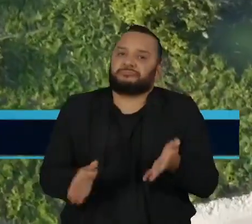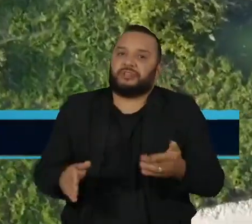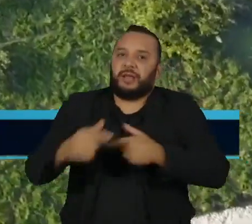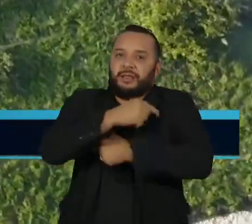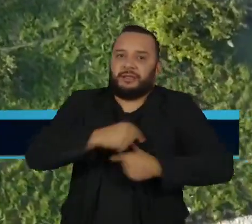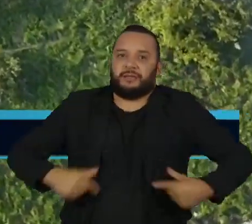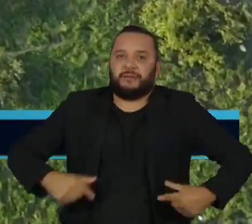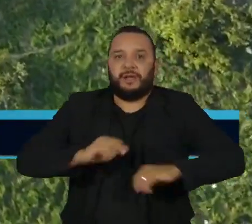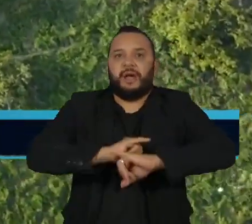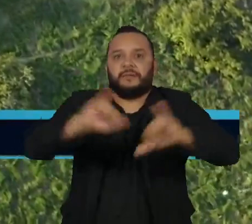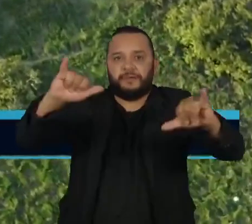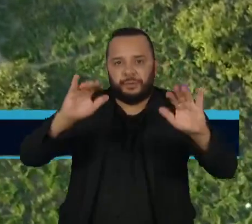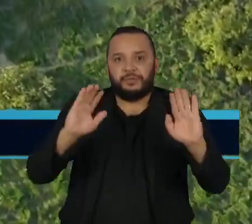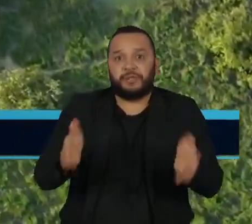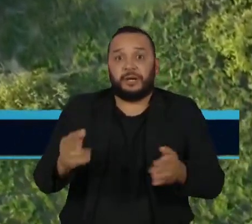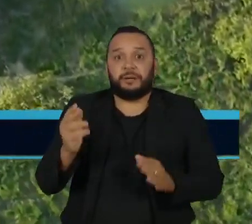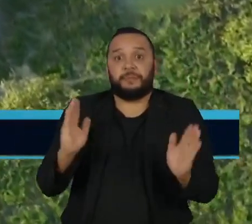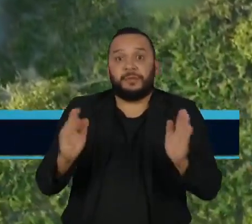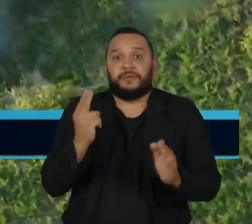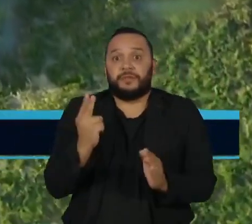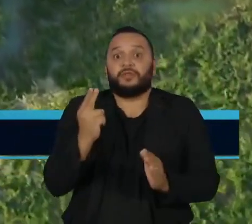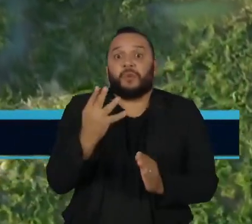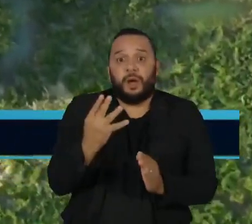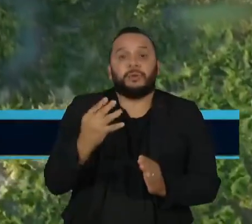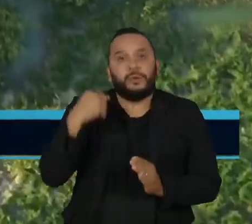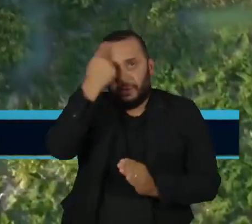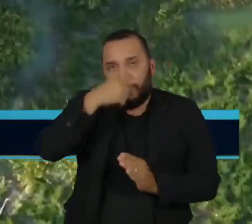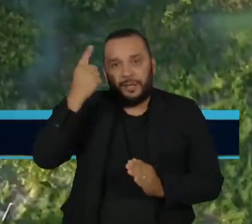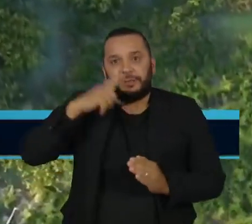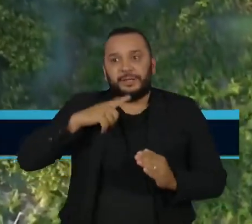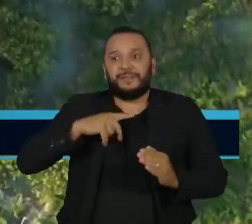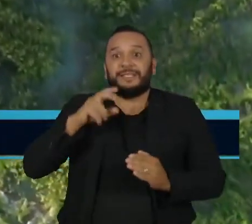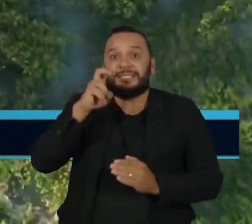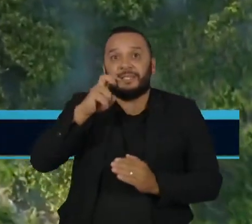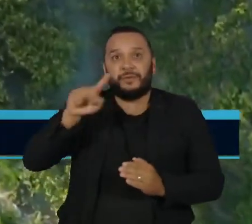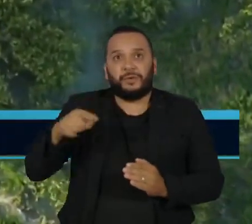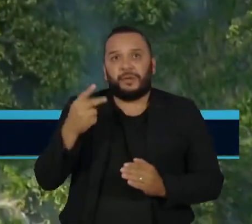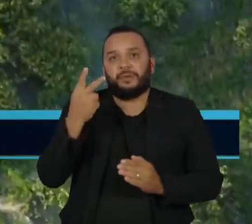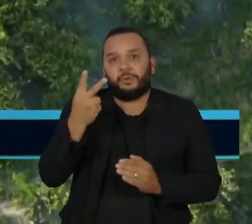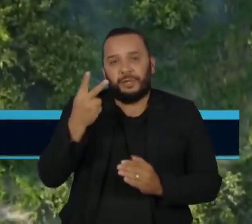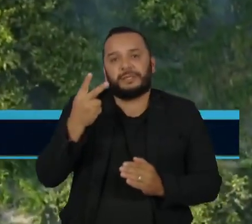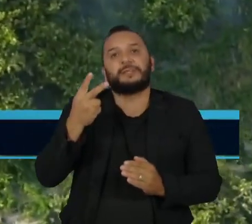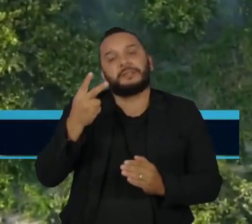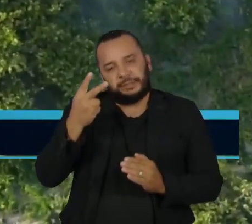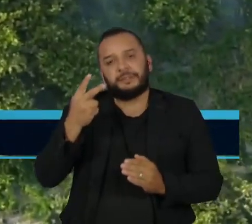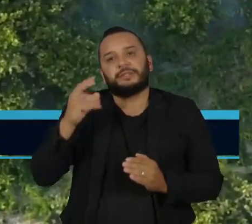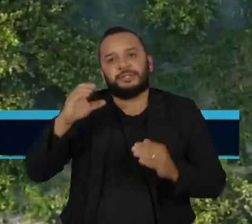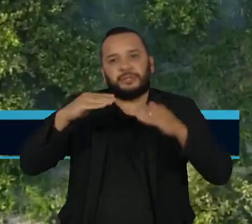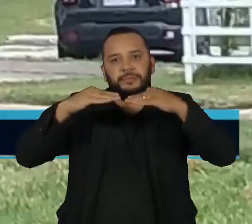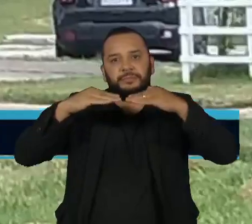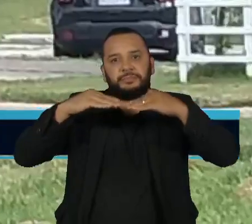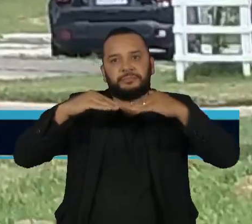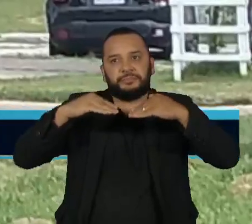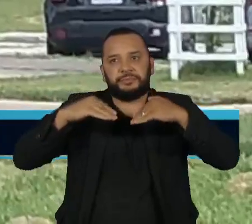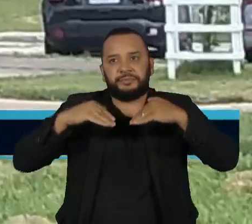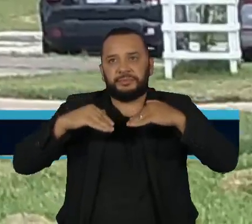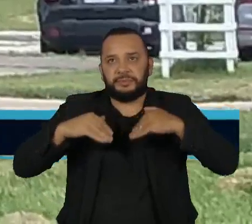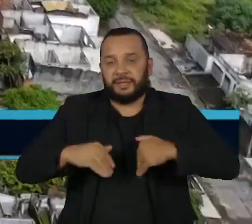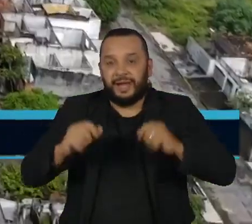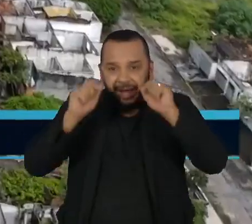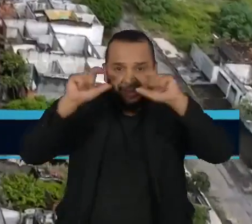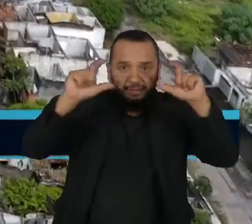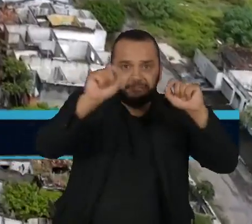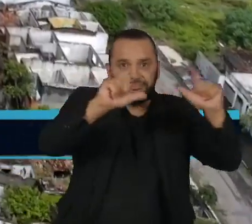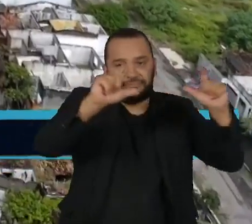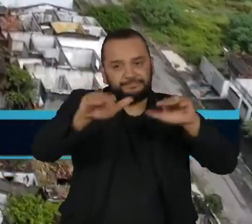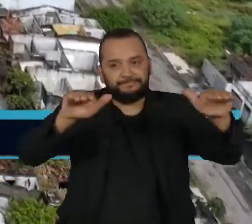últimas 24 horas, o movimento foi de 5,2 centímetros e o estado de alerta foi mantido. Duas escolas e o